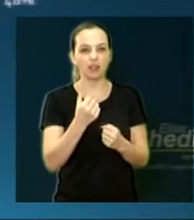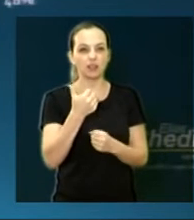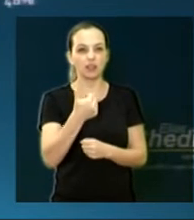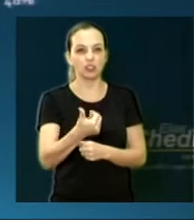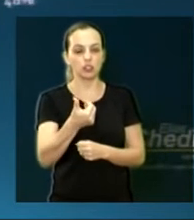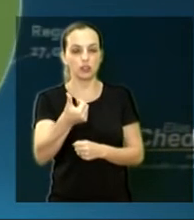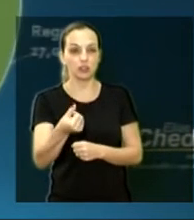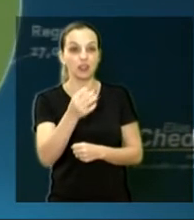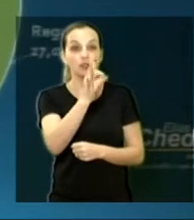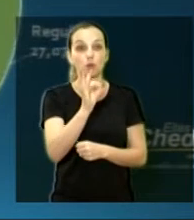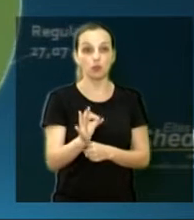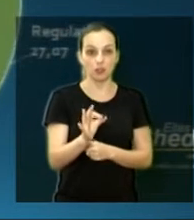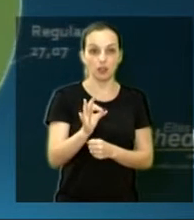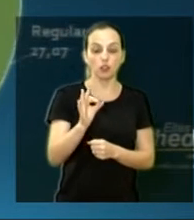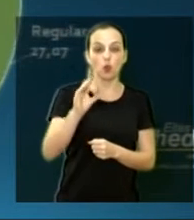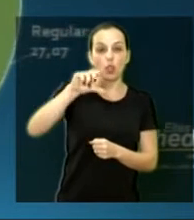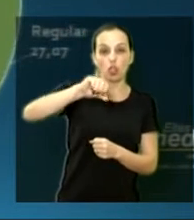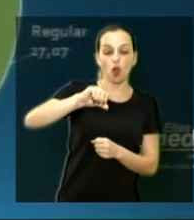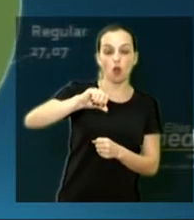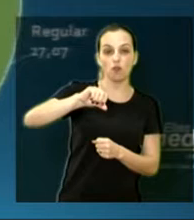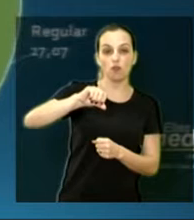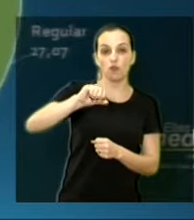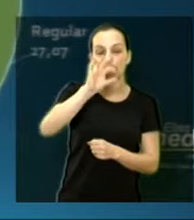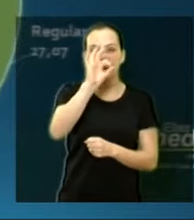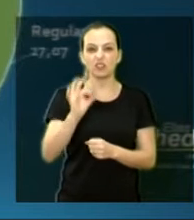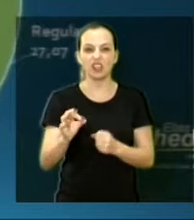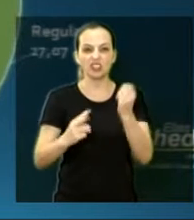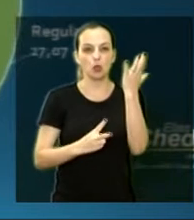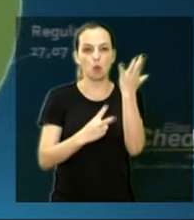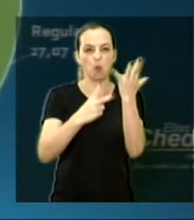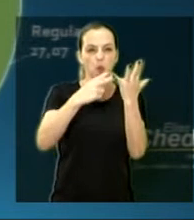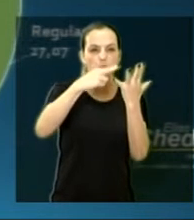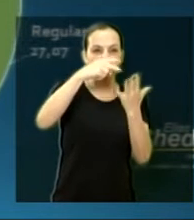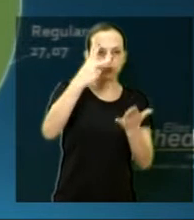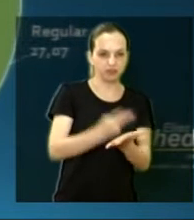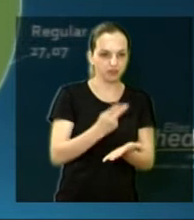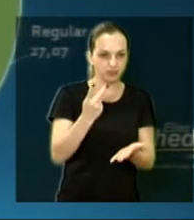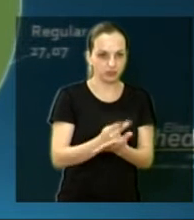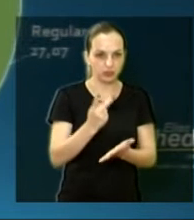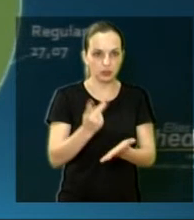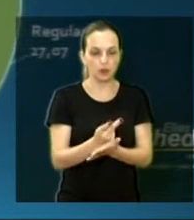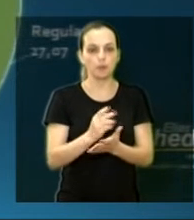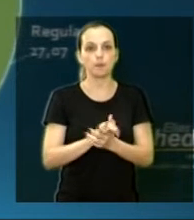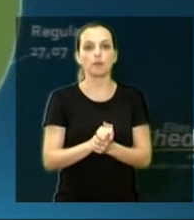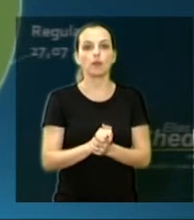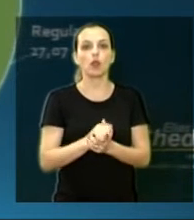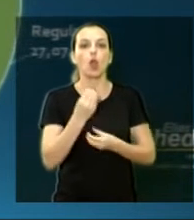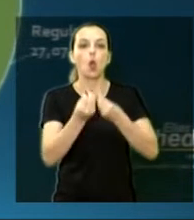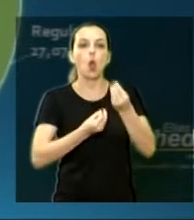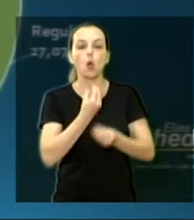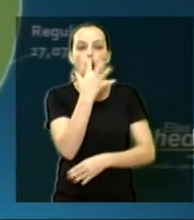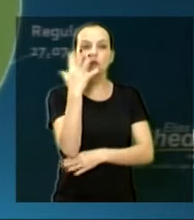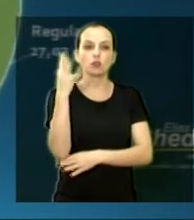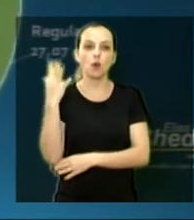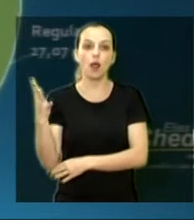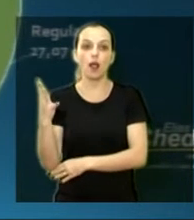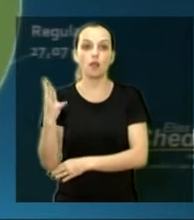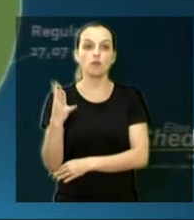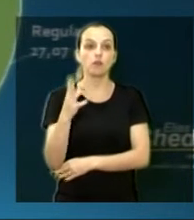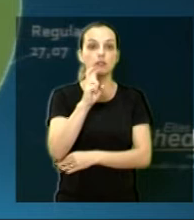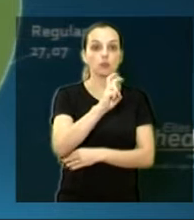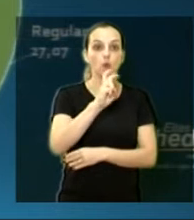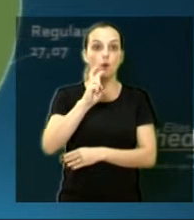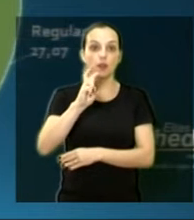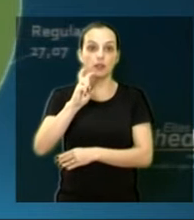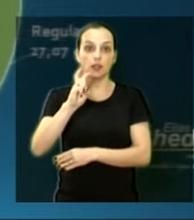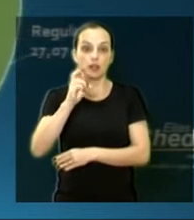drástica. Pode passar. A fitossanidade, a situação dela, boa, 54%, 56%